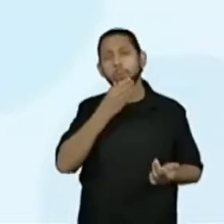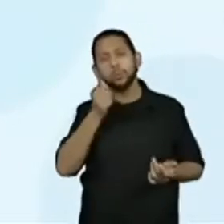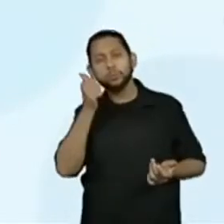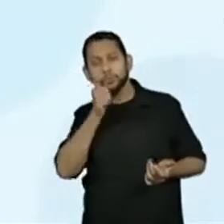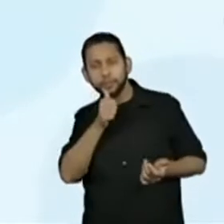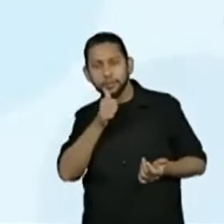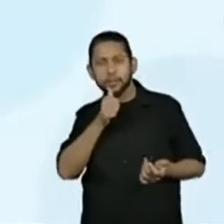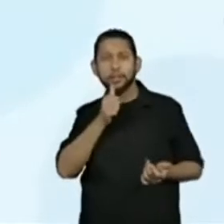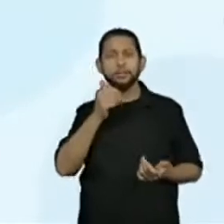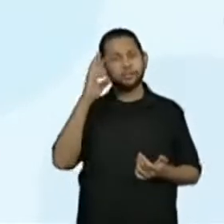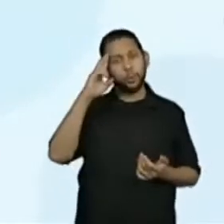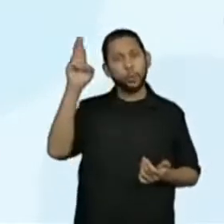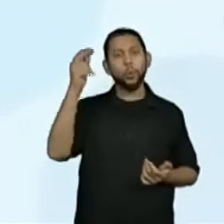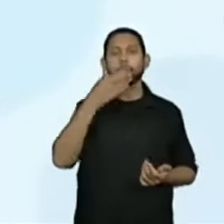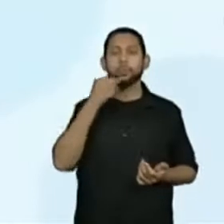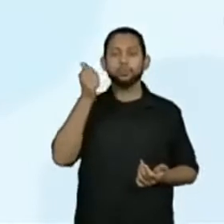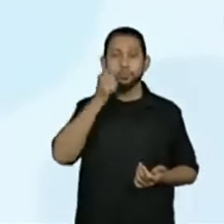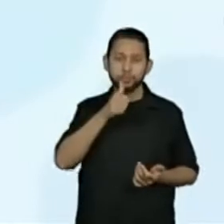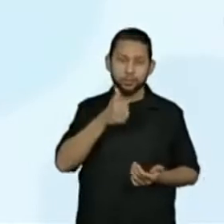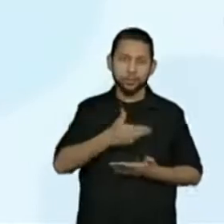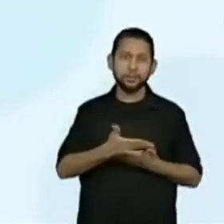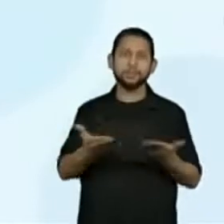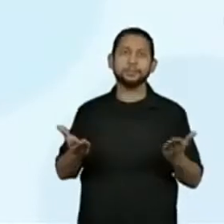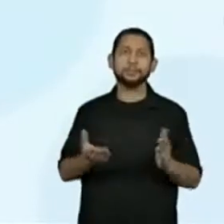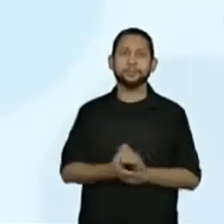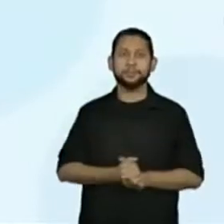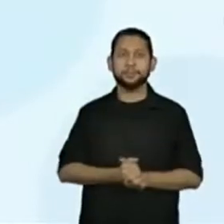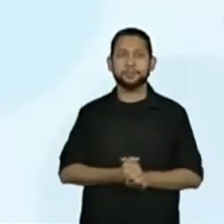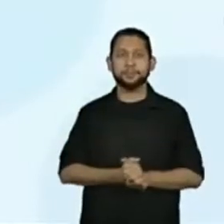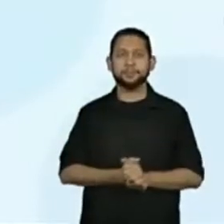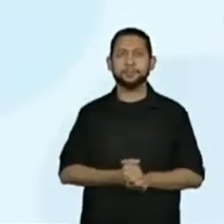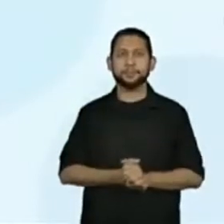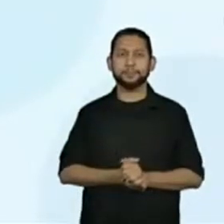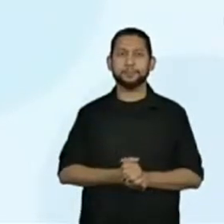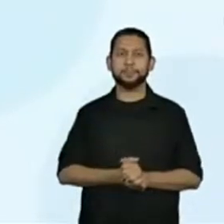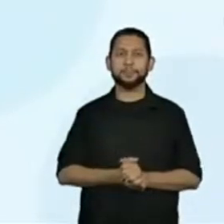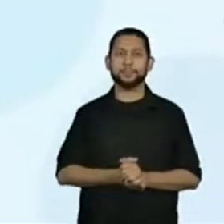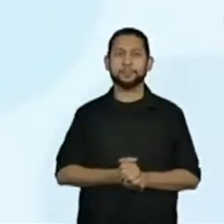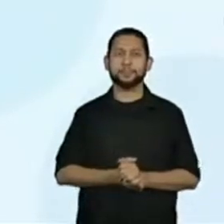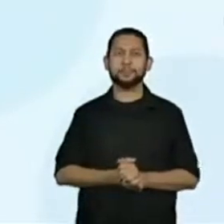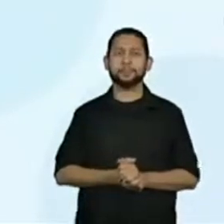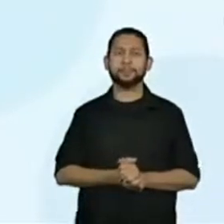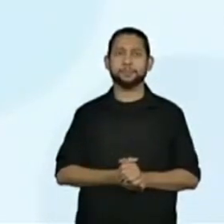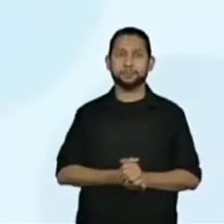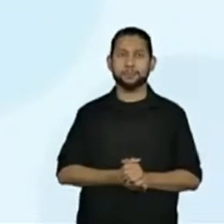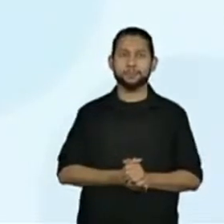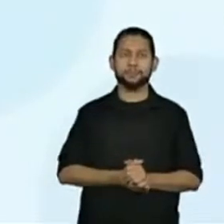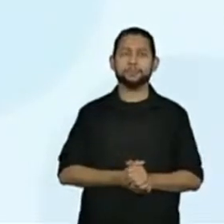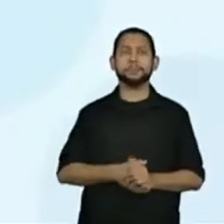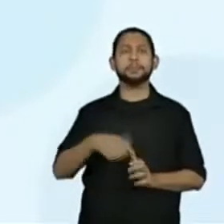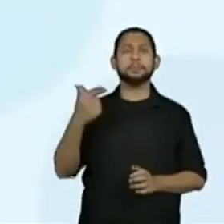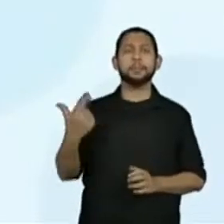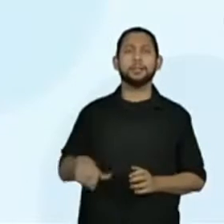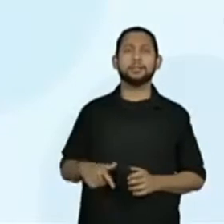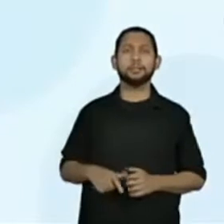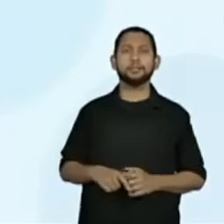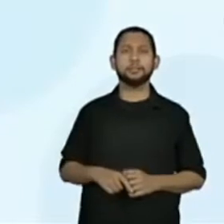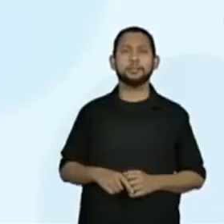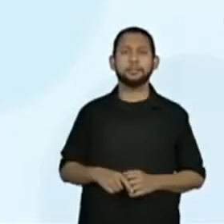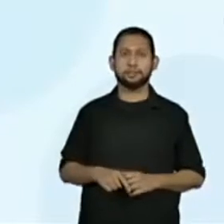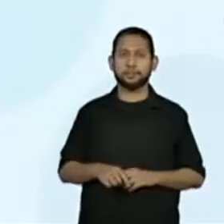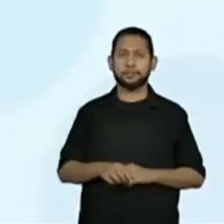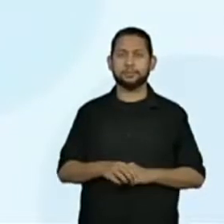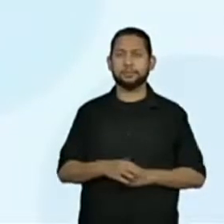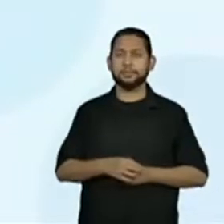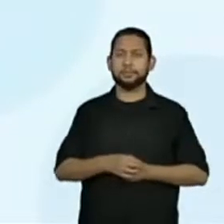Senhoras e senhores, quando a gente remete. Legal. Ah, o mais? Não,